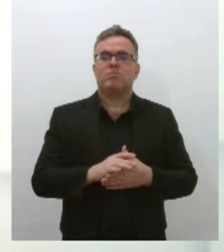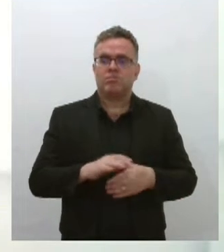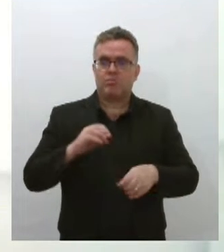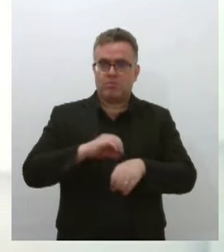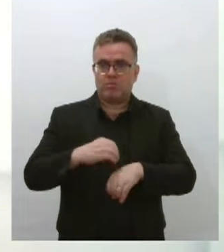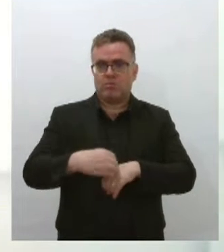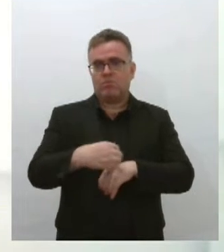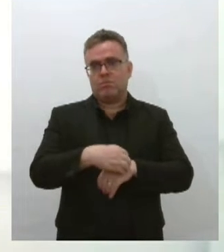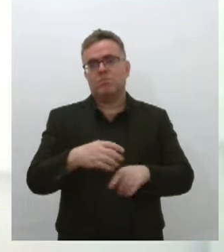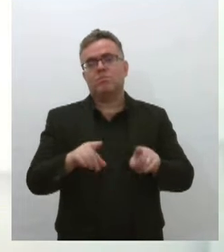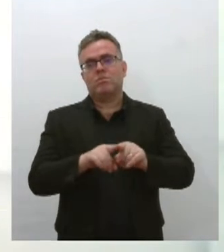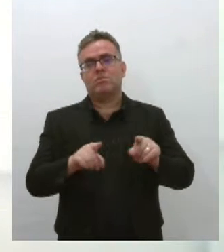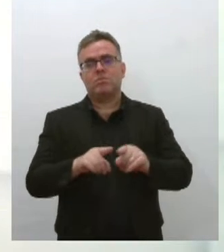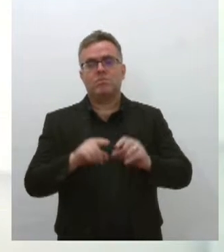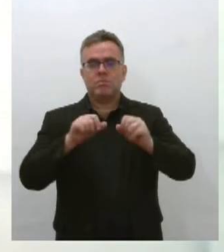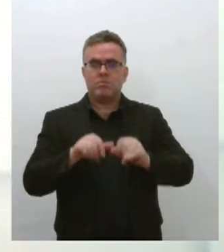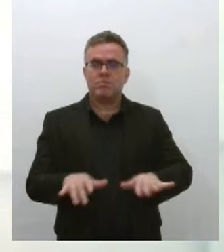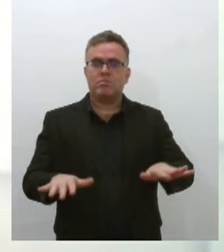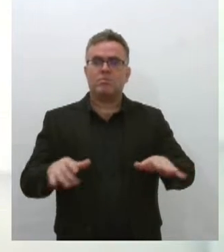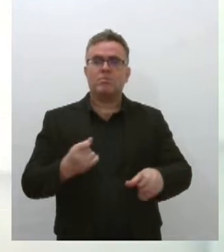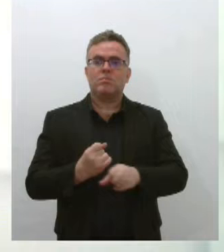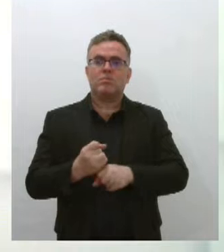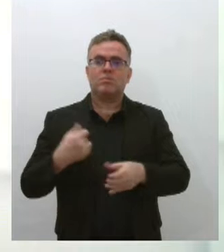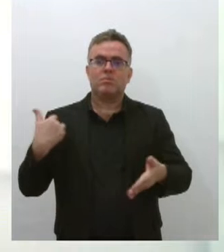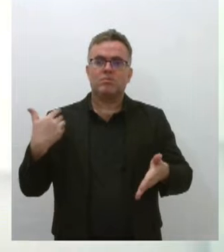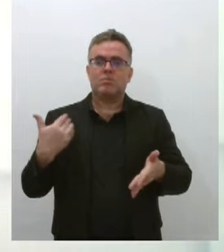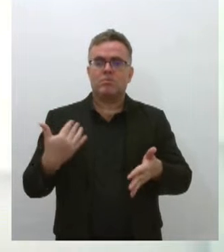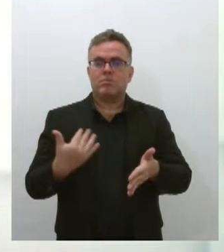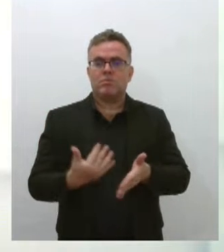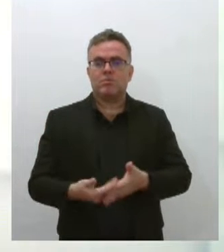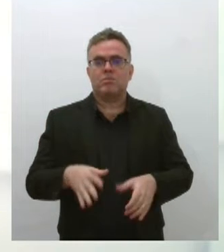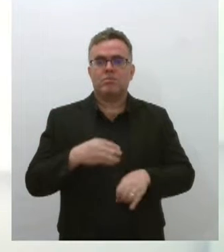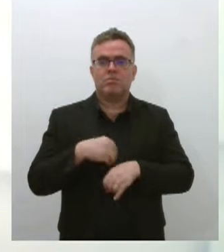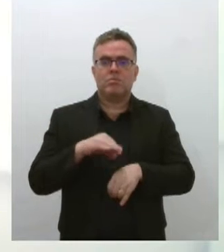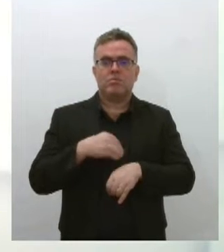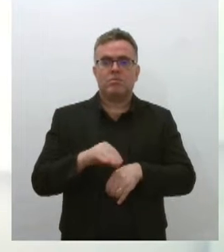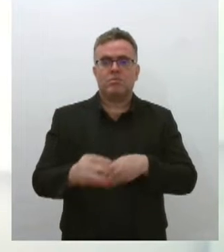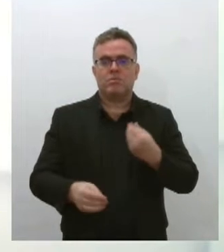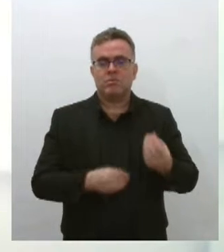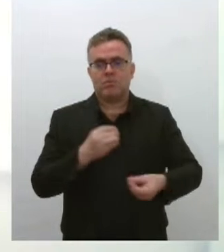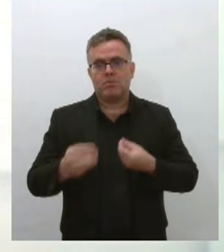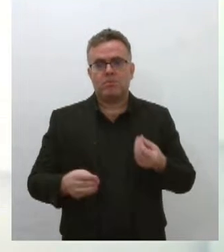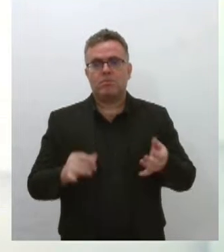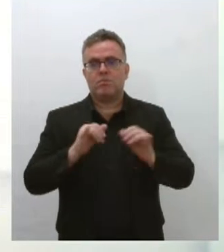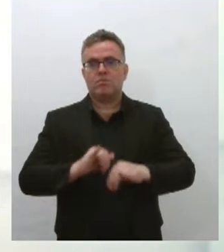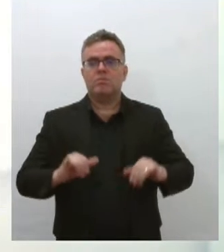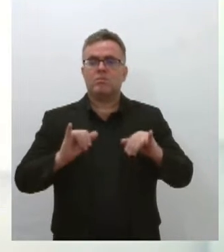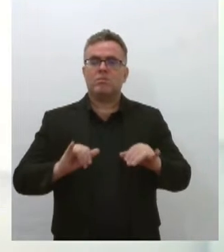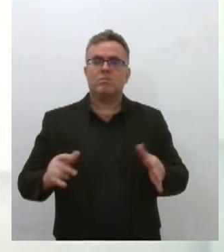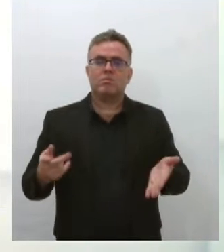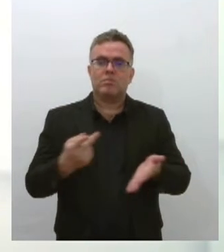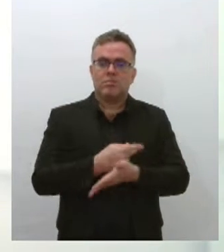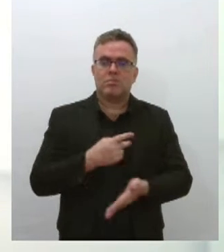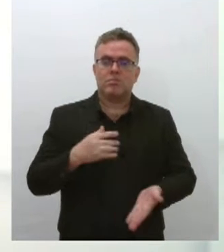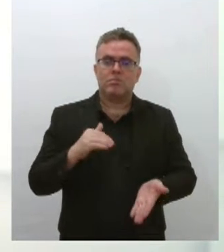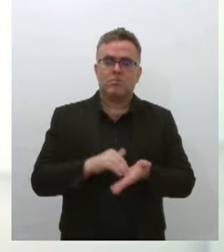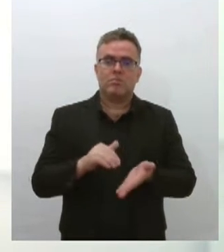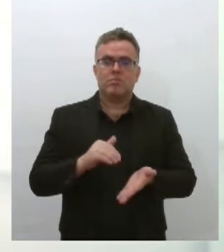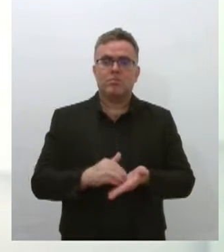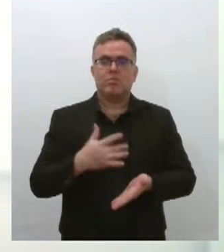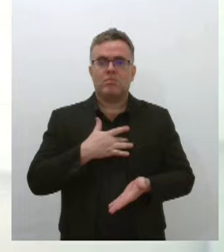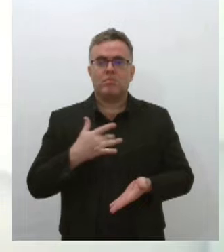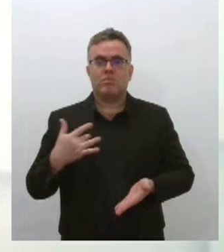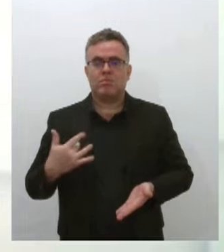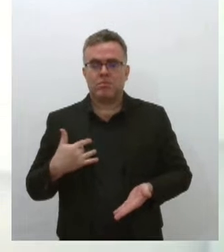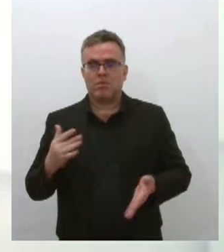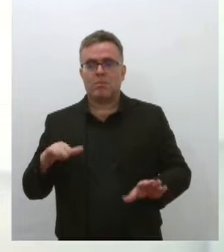espaço durante o decorrer dos anos. Inclusive, eu vou trazer informações do boletim epidemiológico da Secretaria do Estado da Saúde. Até abril desse ano